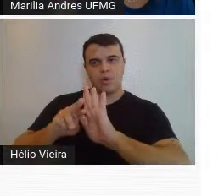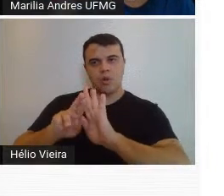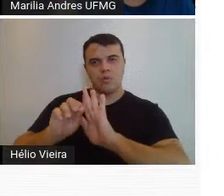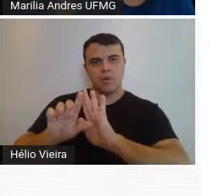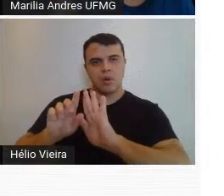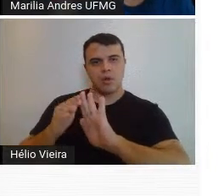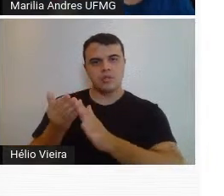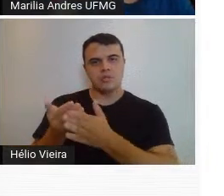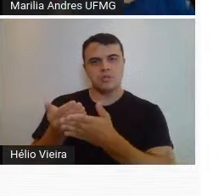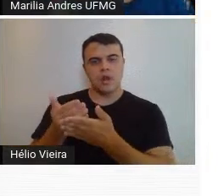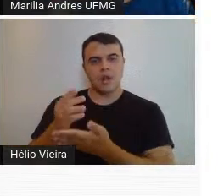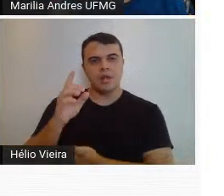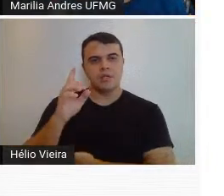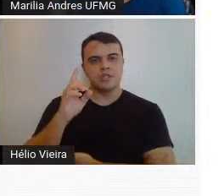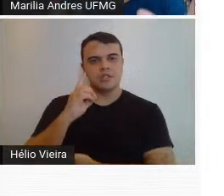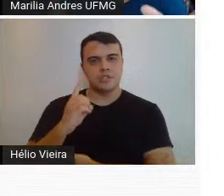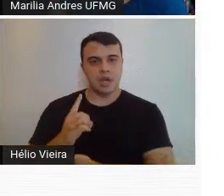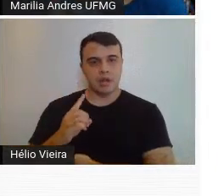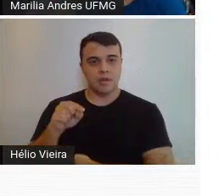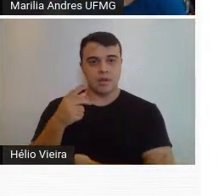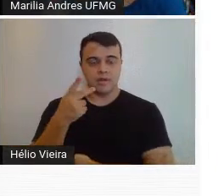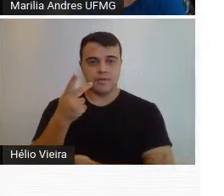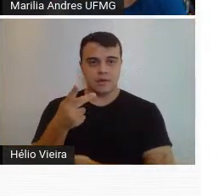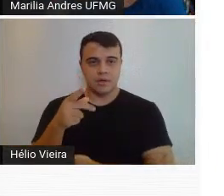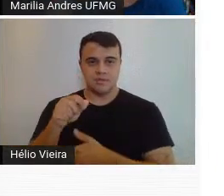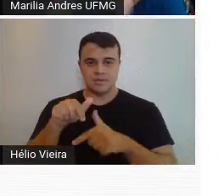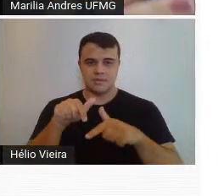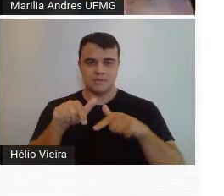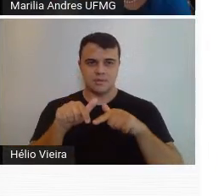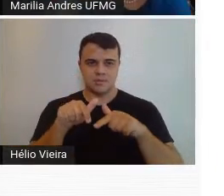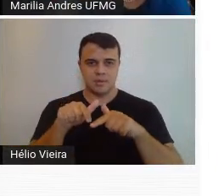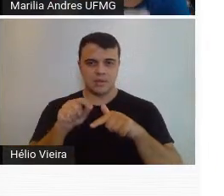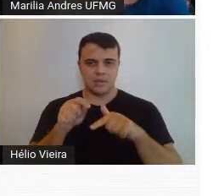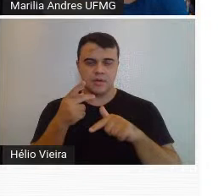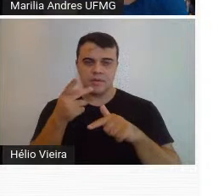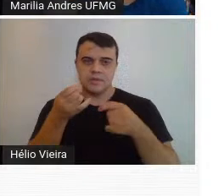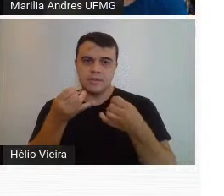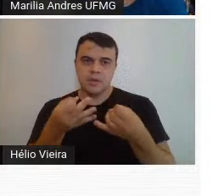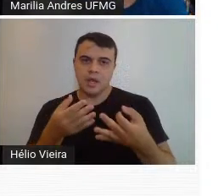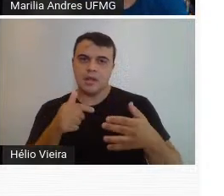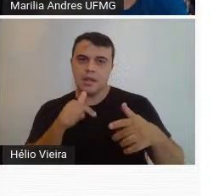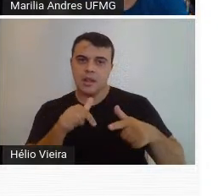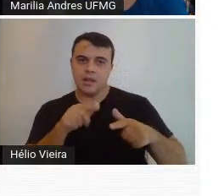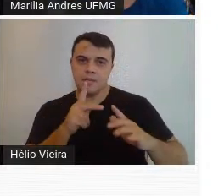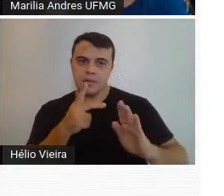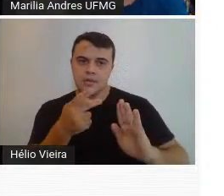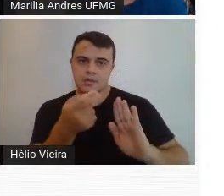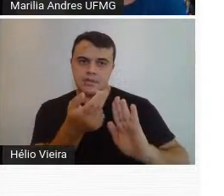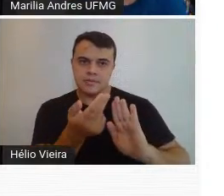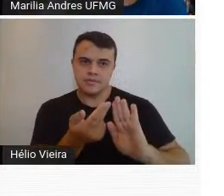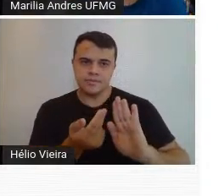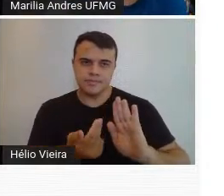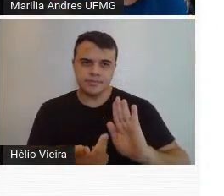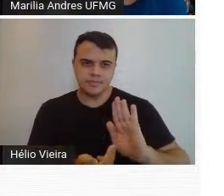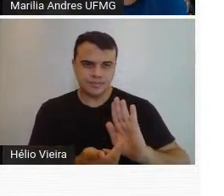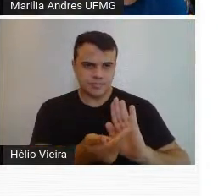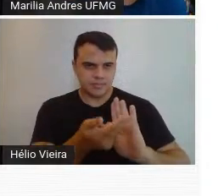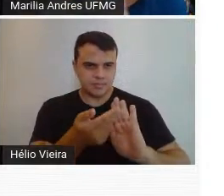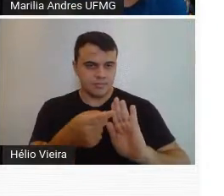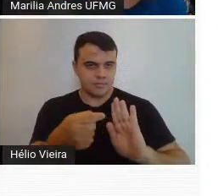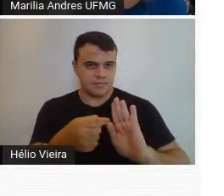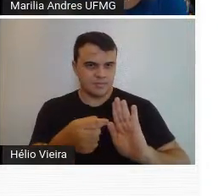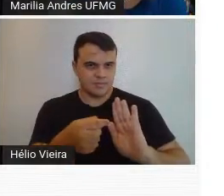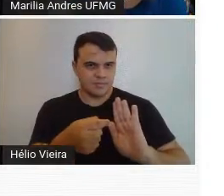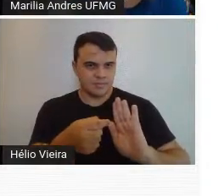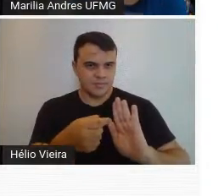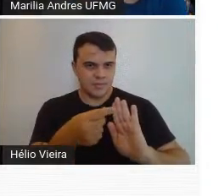a escola de direito, onde ele fala que ele trabalha, daqui no depoimento ele está falando que ele trabalha com essas linhas, essas